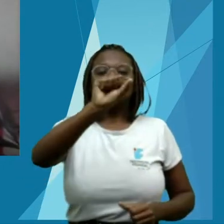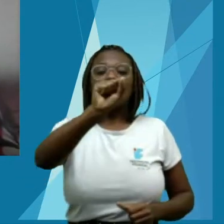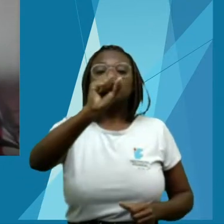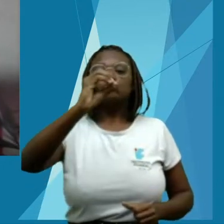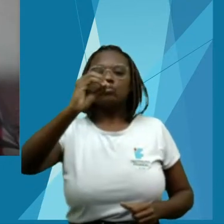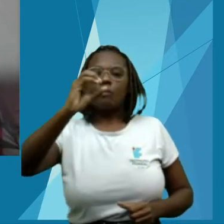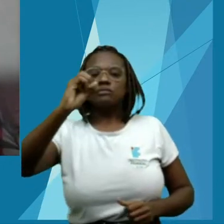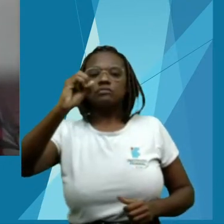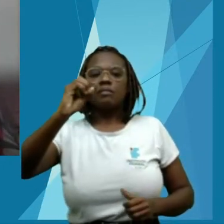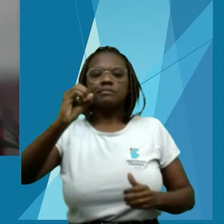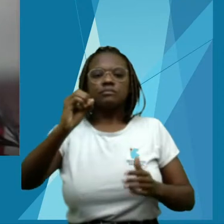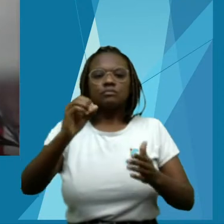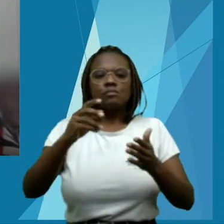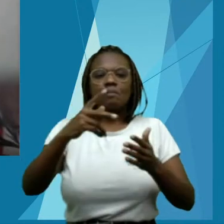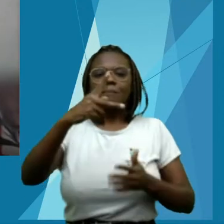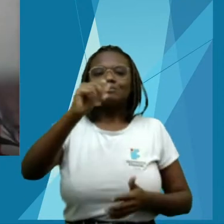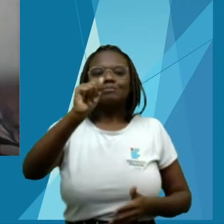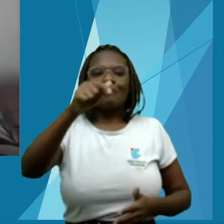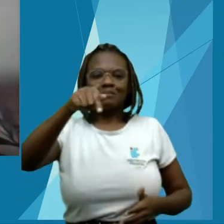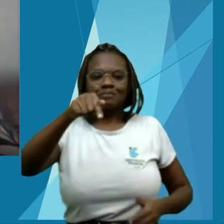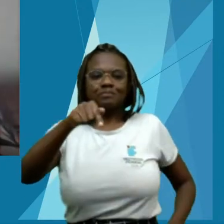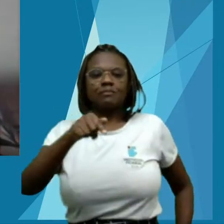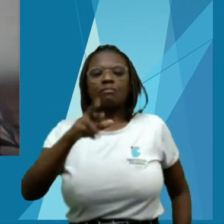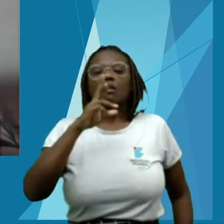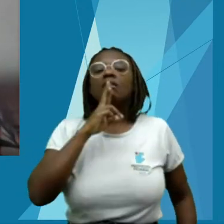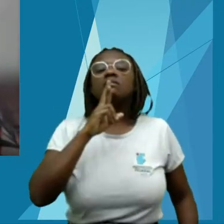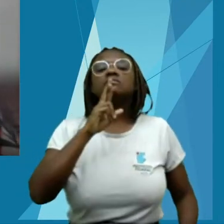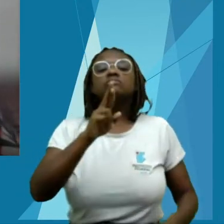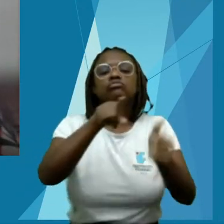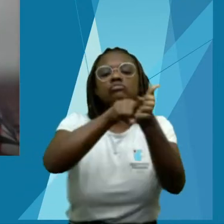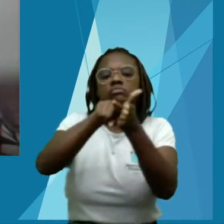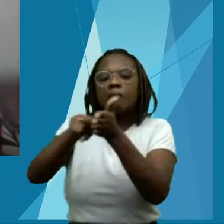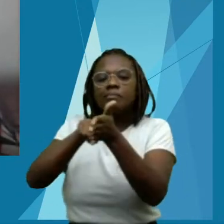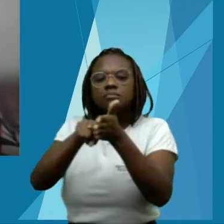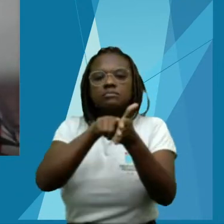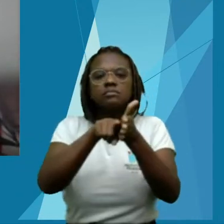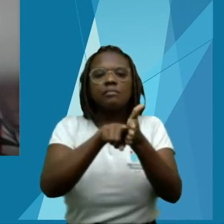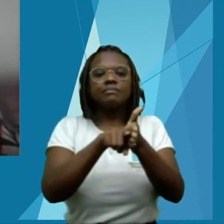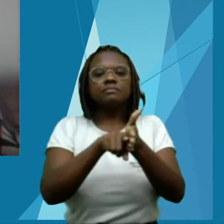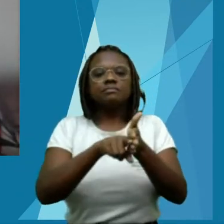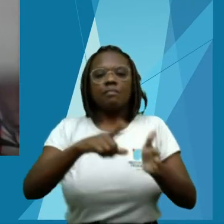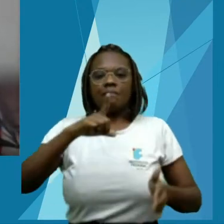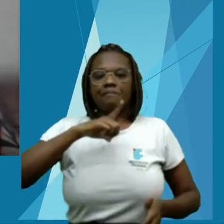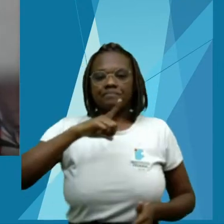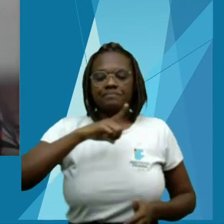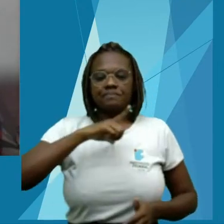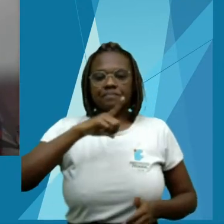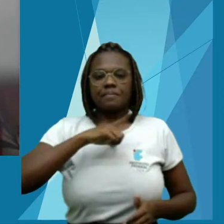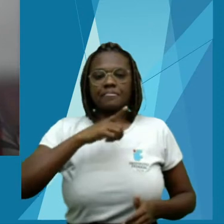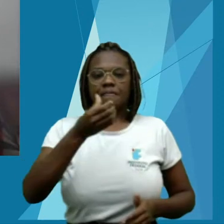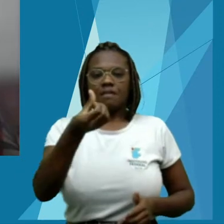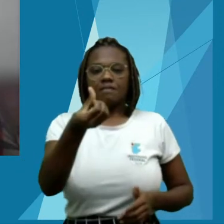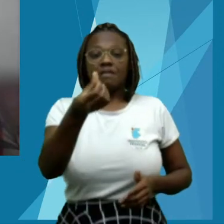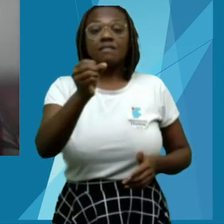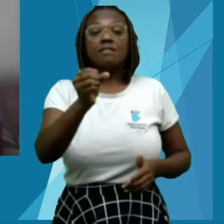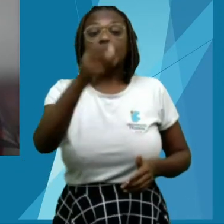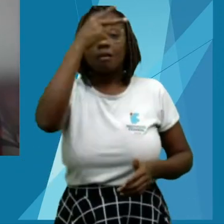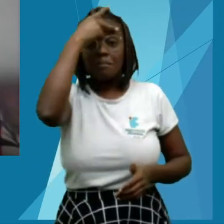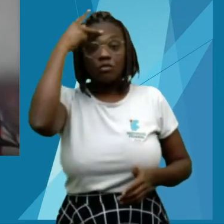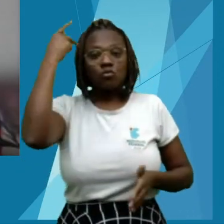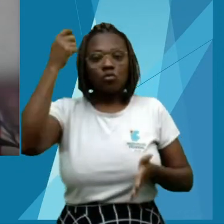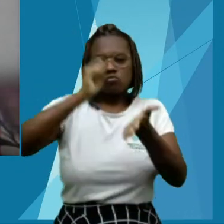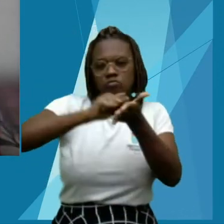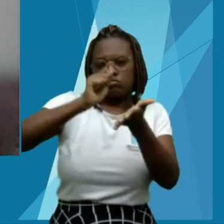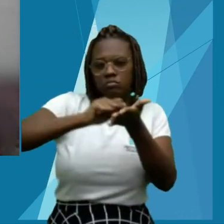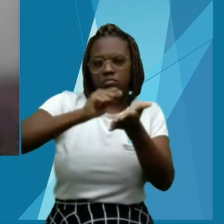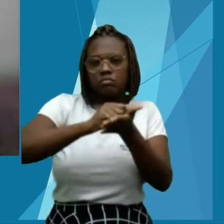de conhecimento, de resultados de pesquisa. Ela tem cerca de 60 autores e